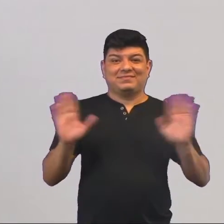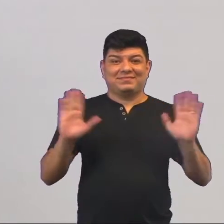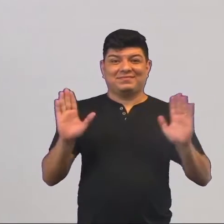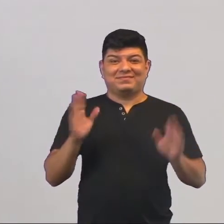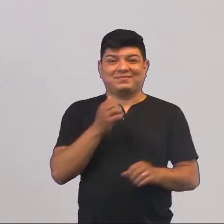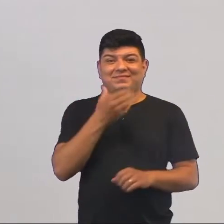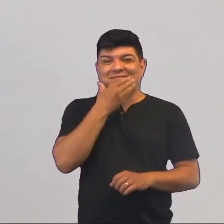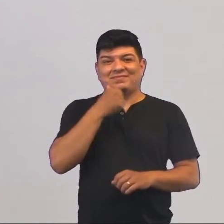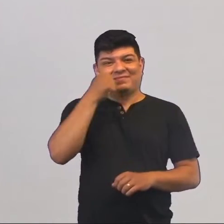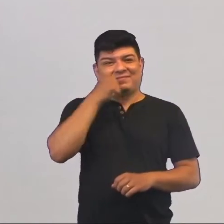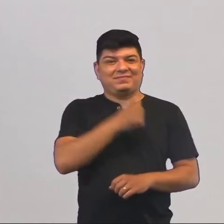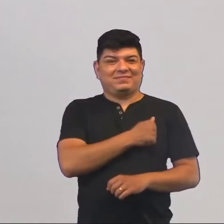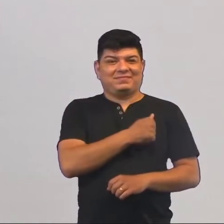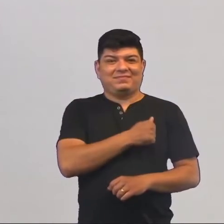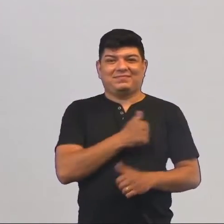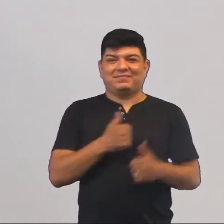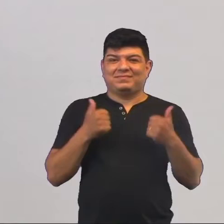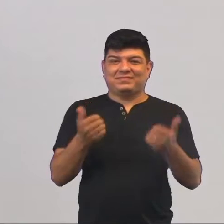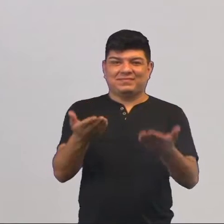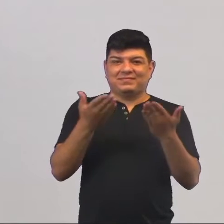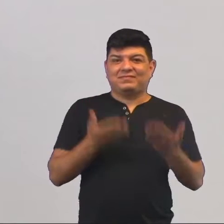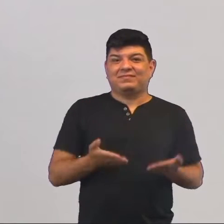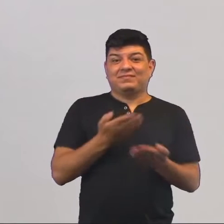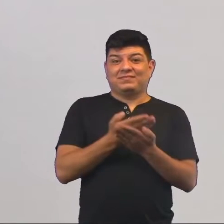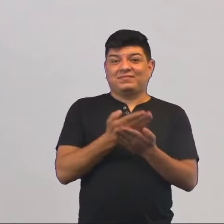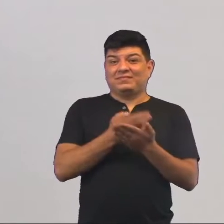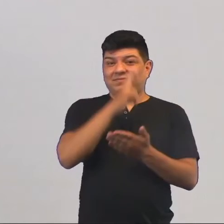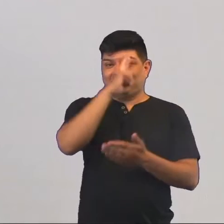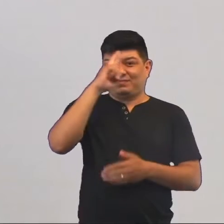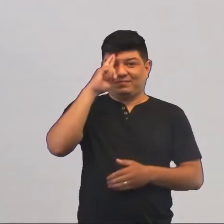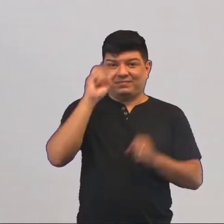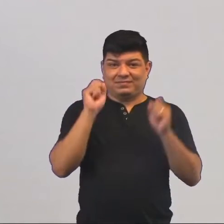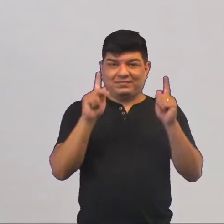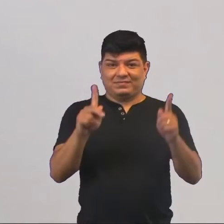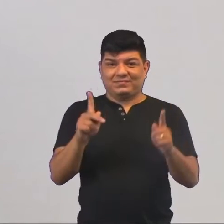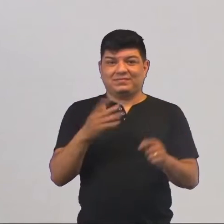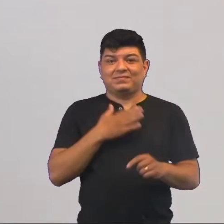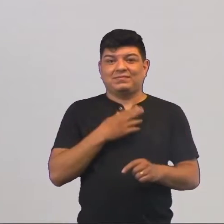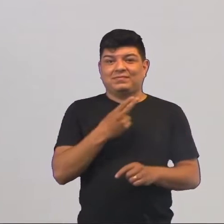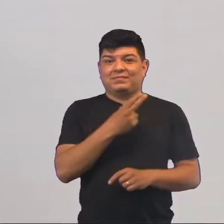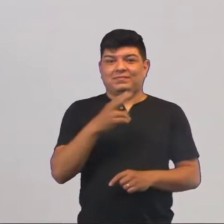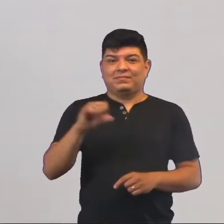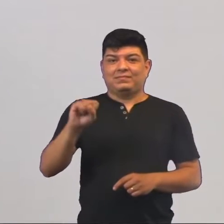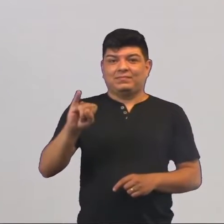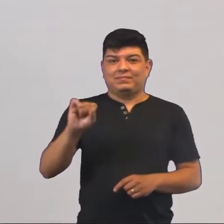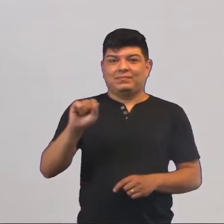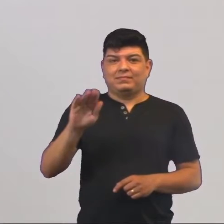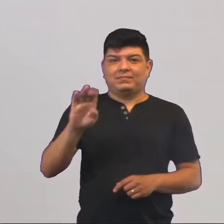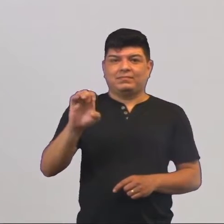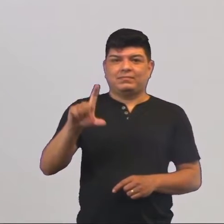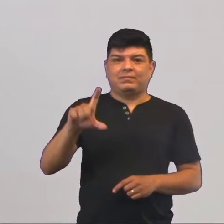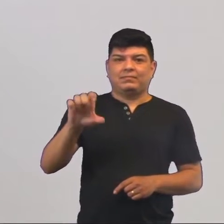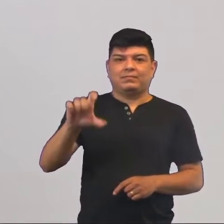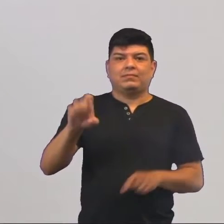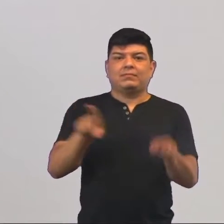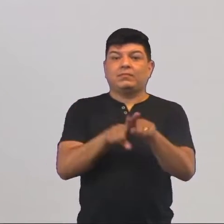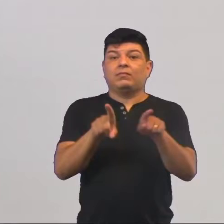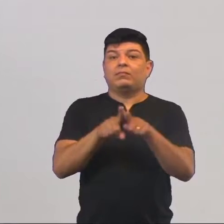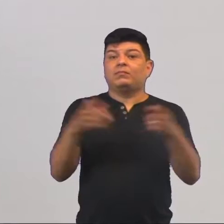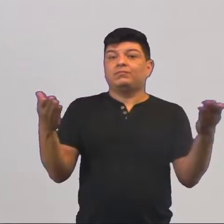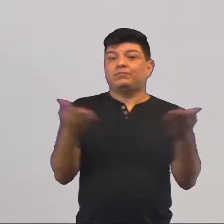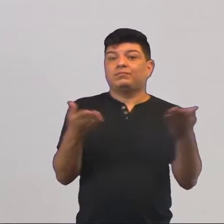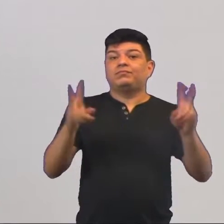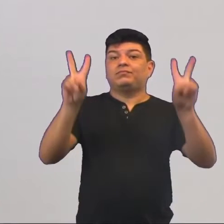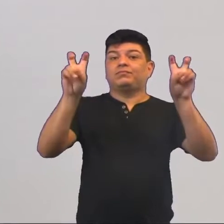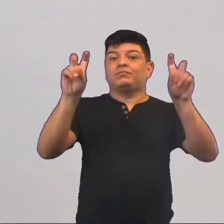Olá alunas e alunos, bem-vindos a mais uma aula de história. sou a professora Isabelle. Na aula de hoje nós vamos estudar um pouco do